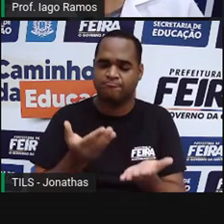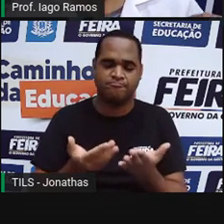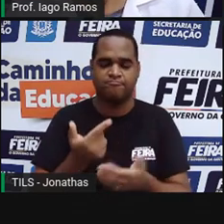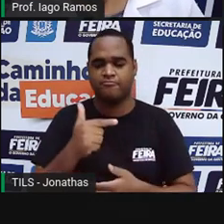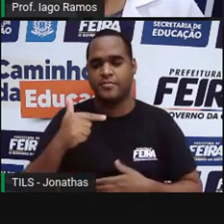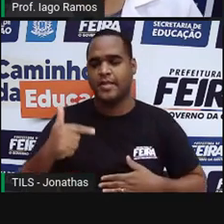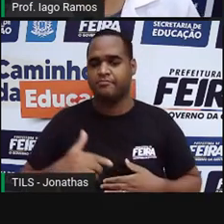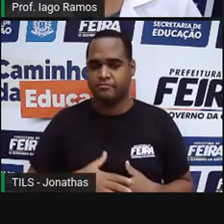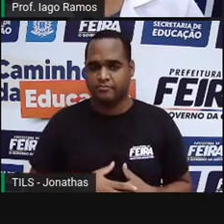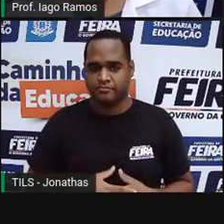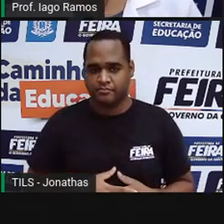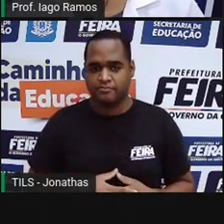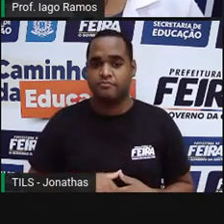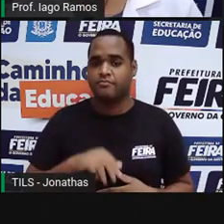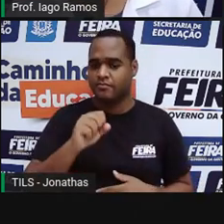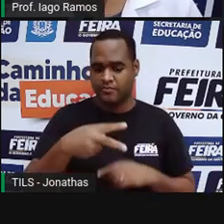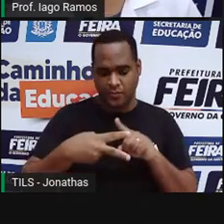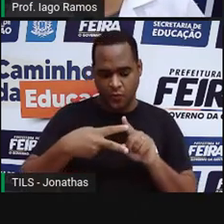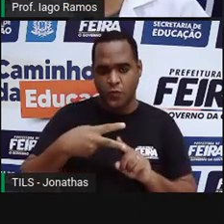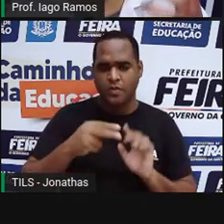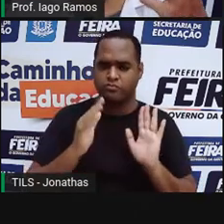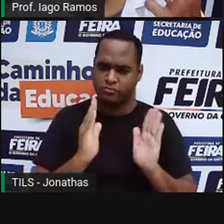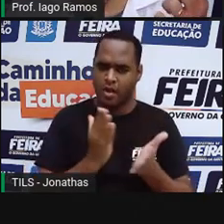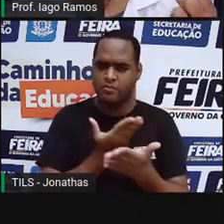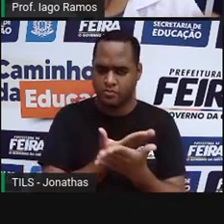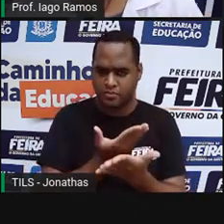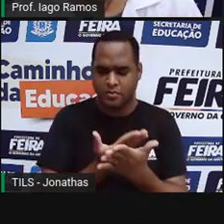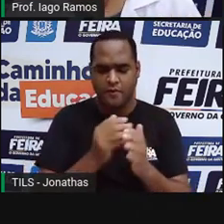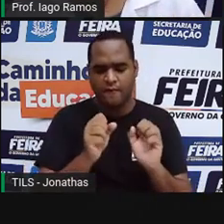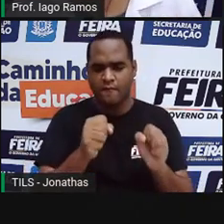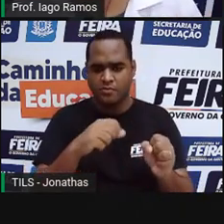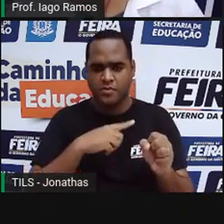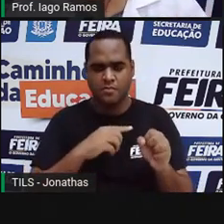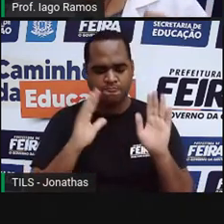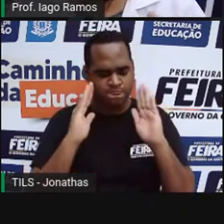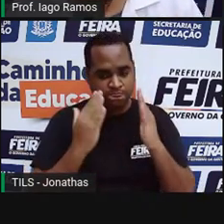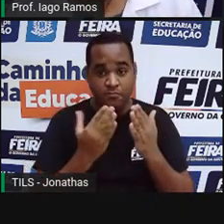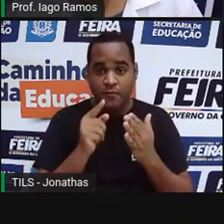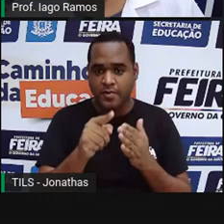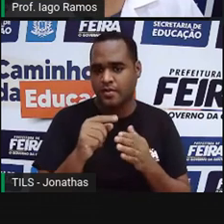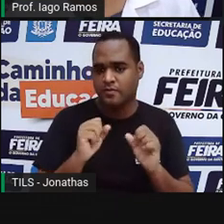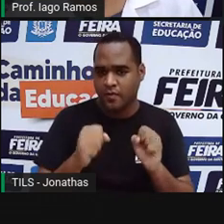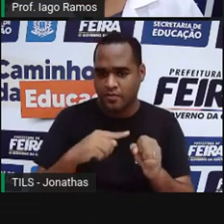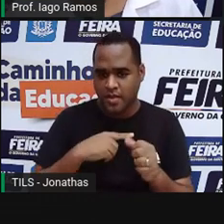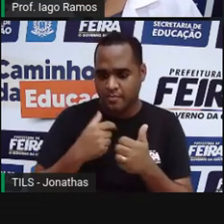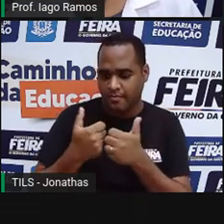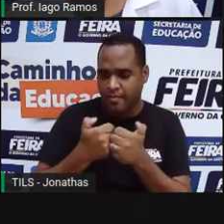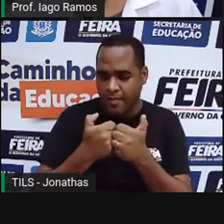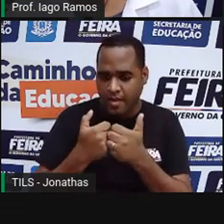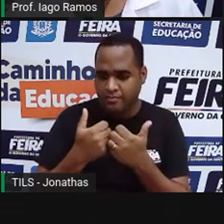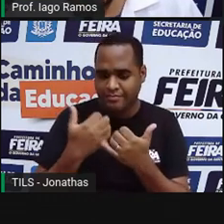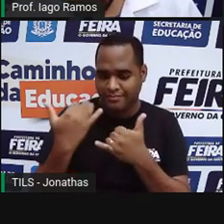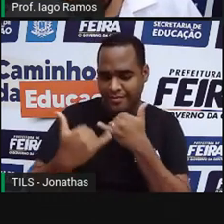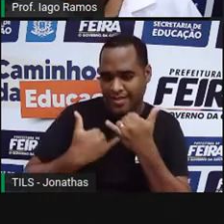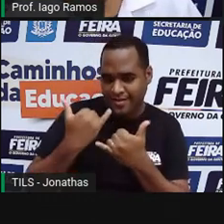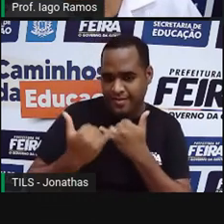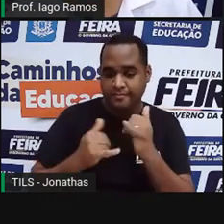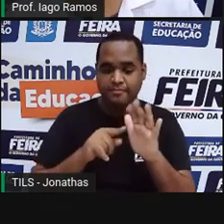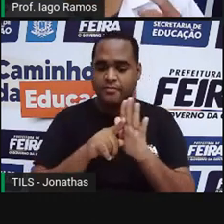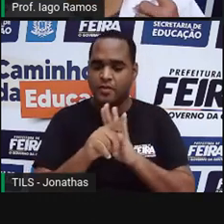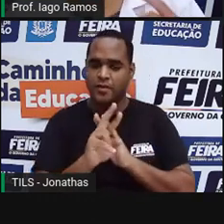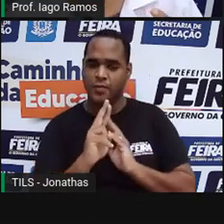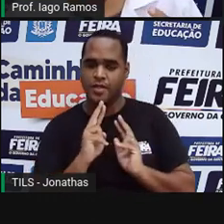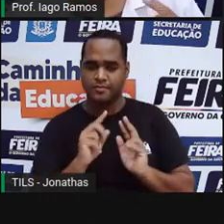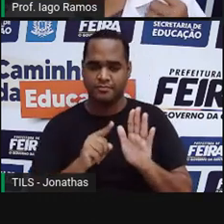né? Essas duas coisas nós estudamos, então você pode praticar com esse joguinho de perguntas e respostas,